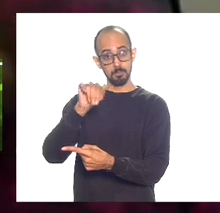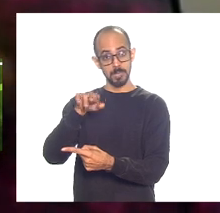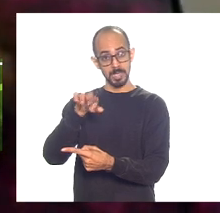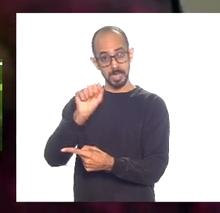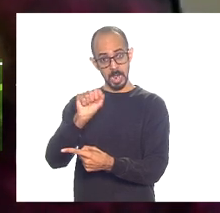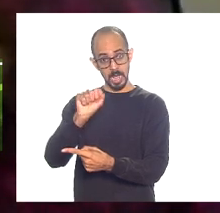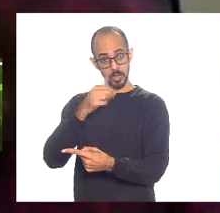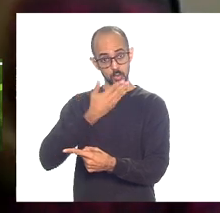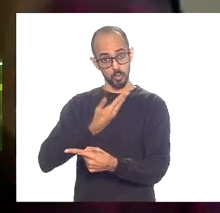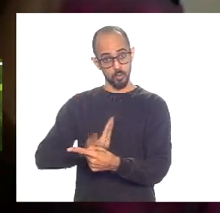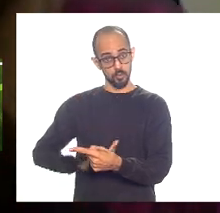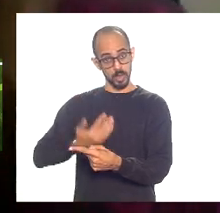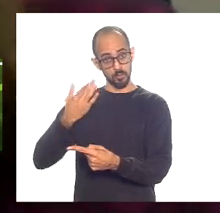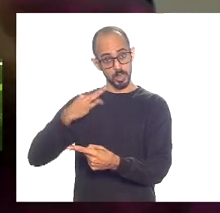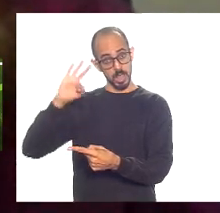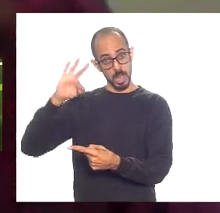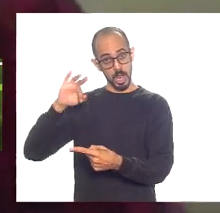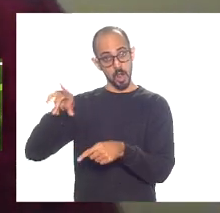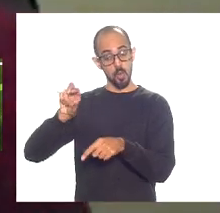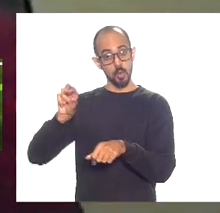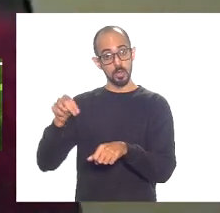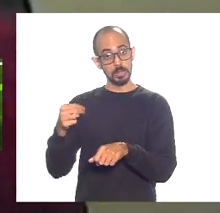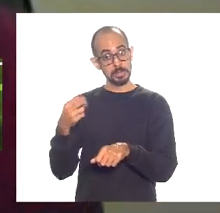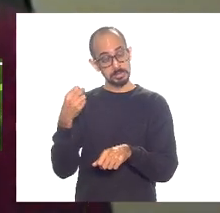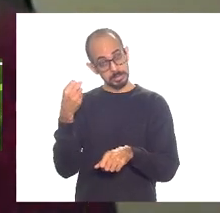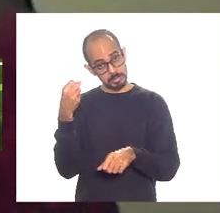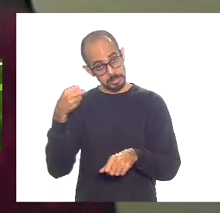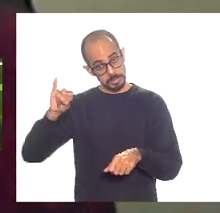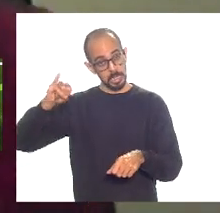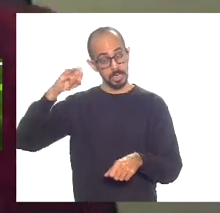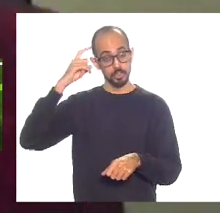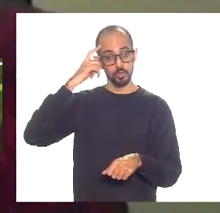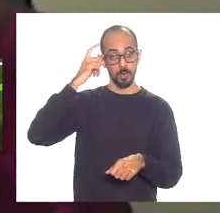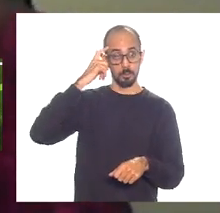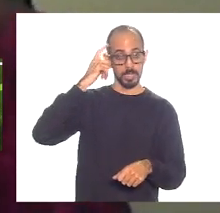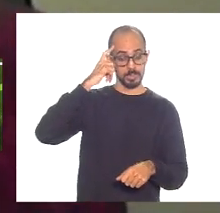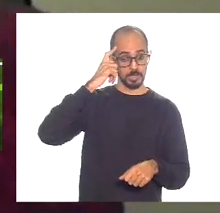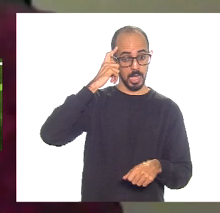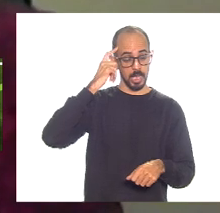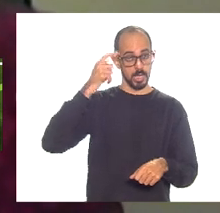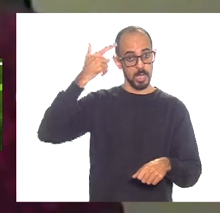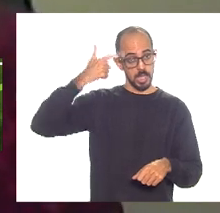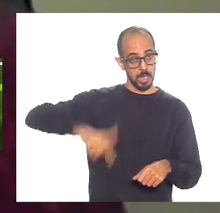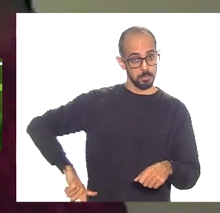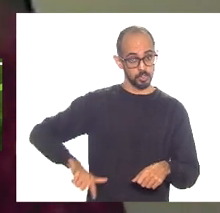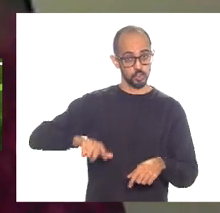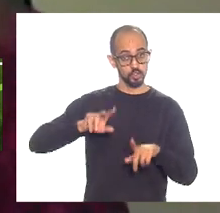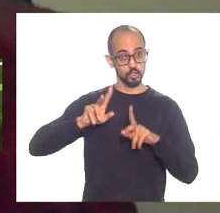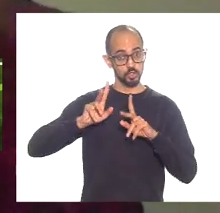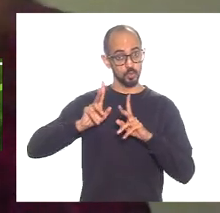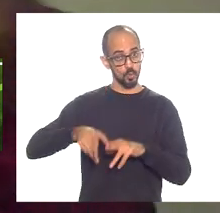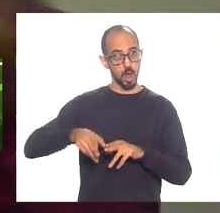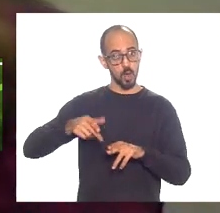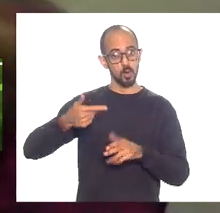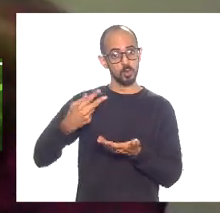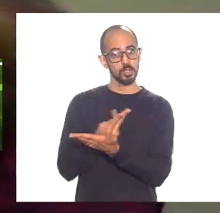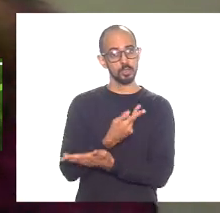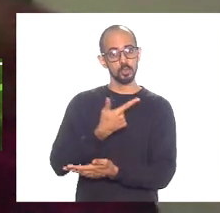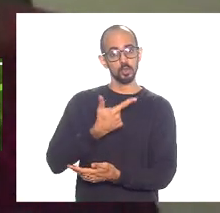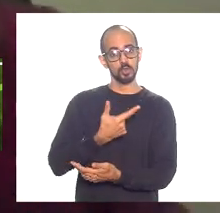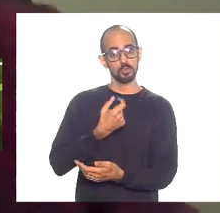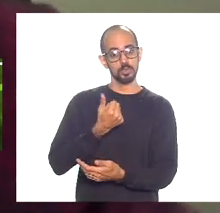federal e se nós repetirmos aqui o mesmo tom dos anos de 2016 e 2017